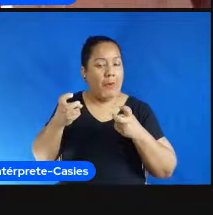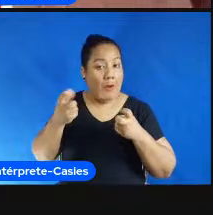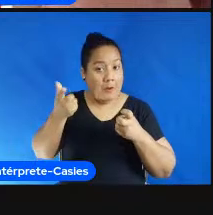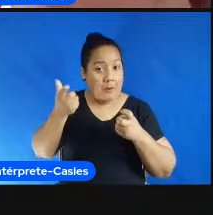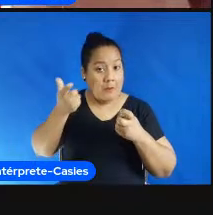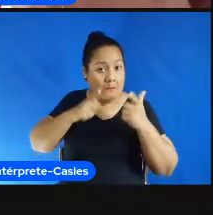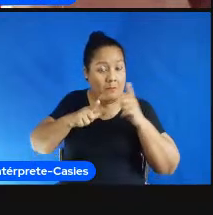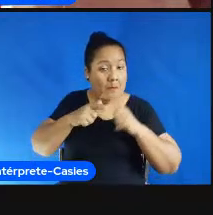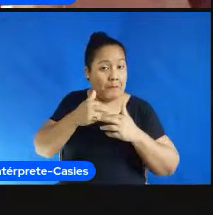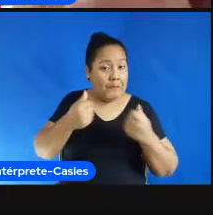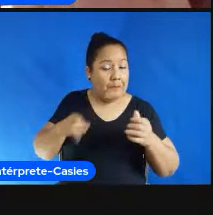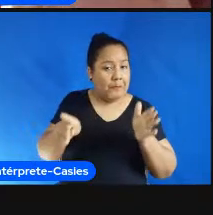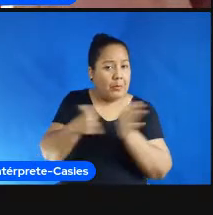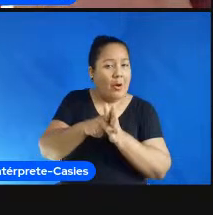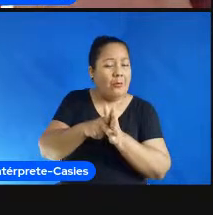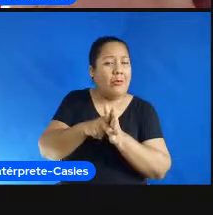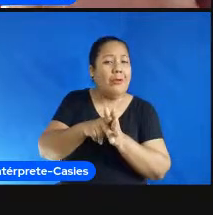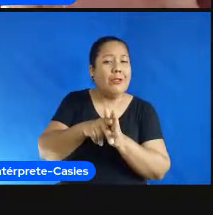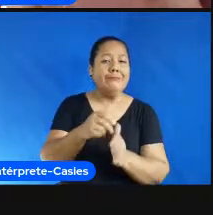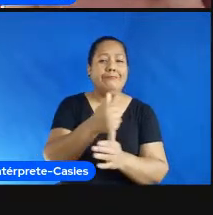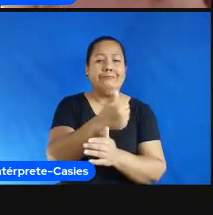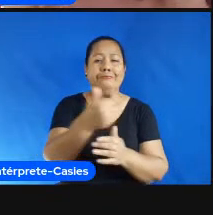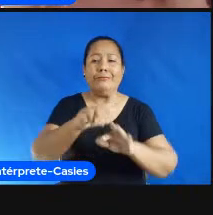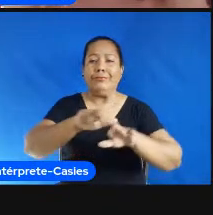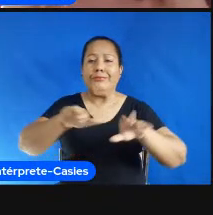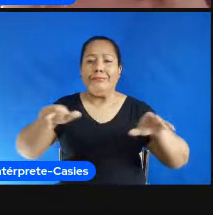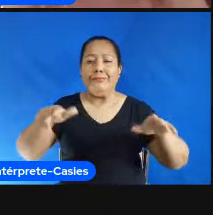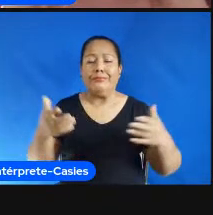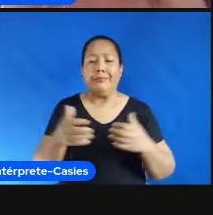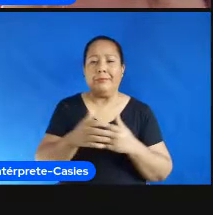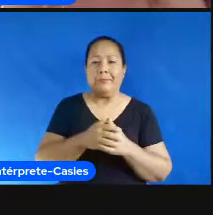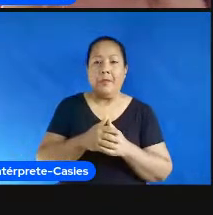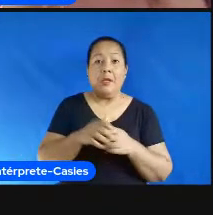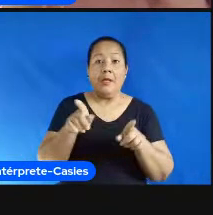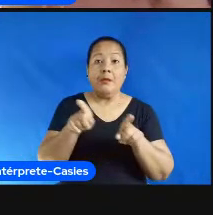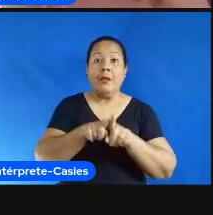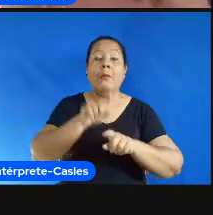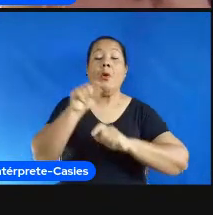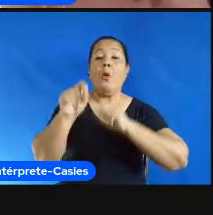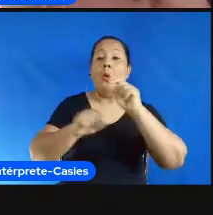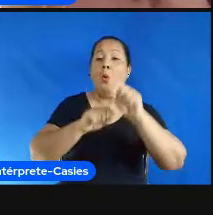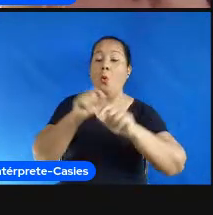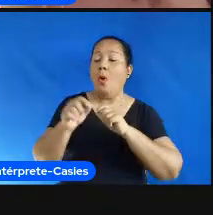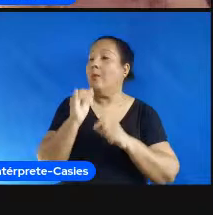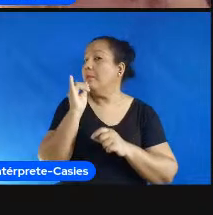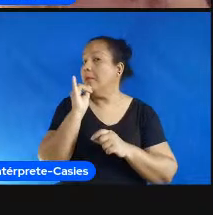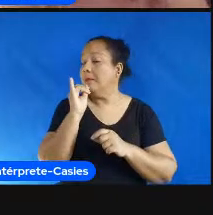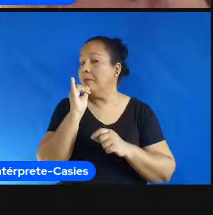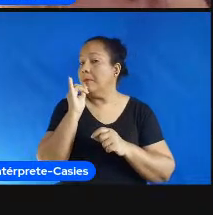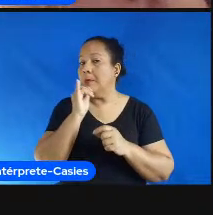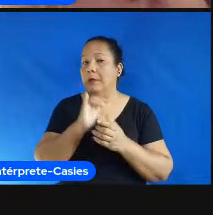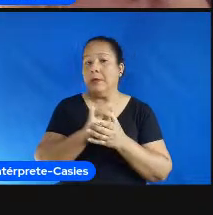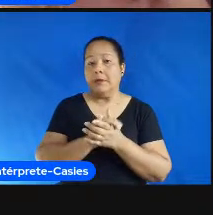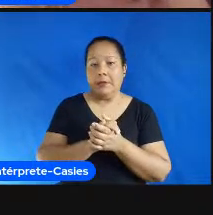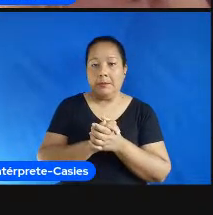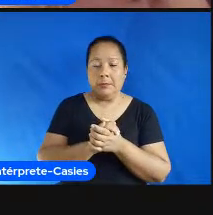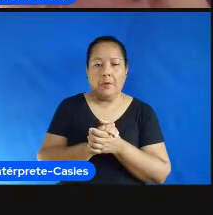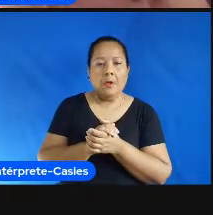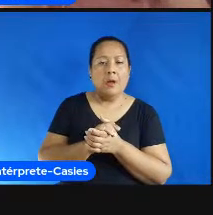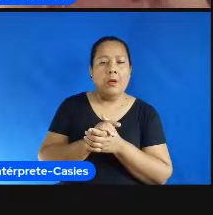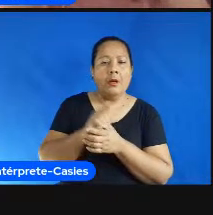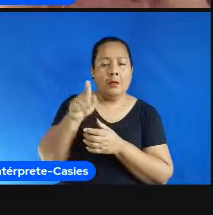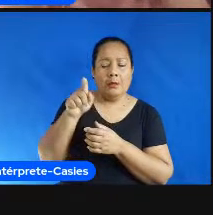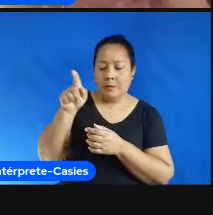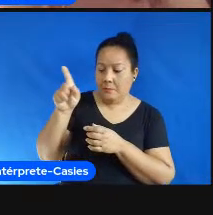positiva da experiência esportiva e outra coisa que parece fazer a diferença é a origem ou a relação que o